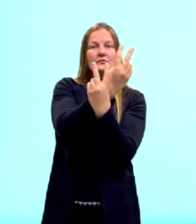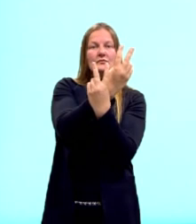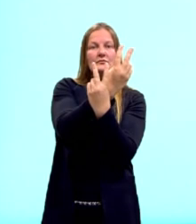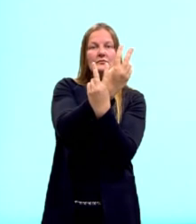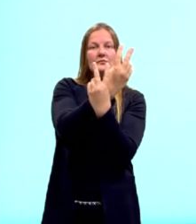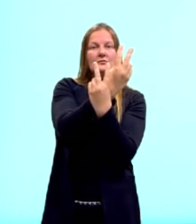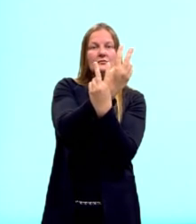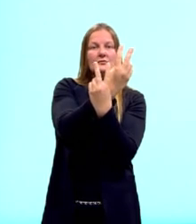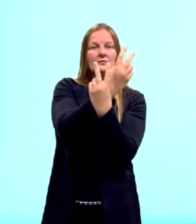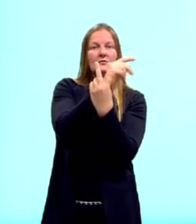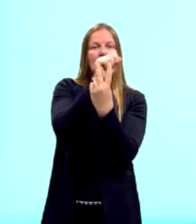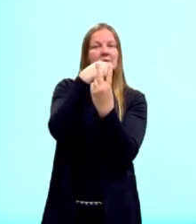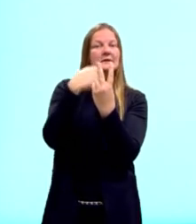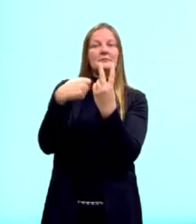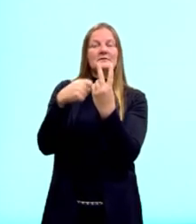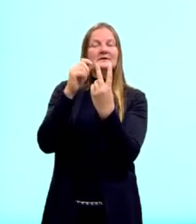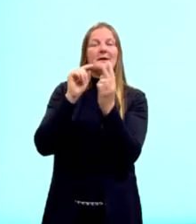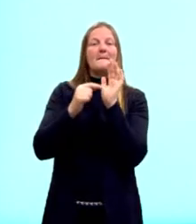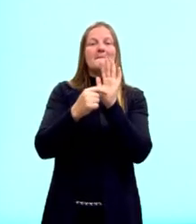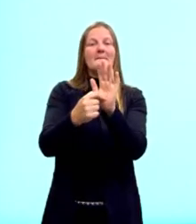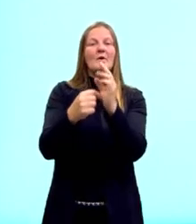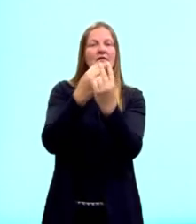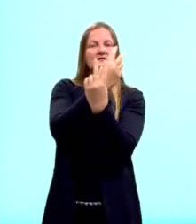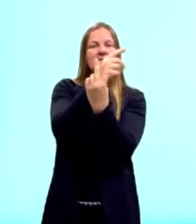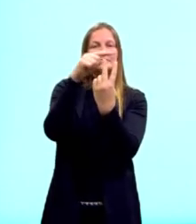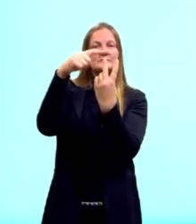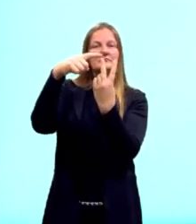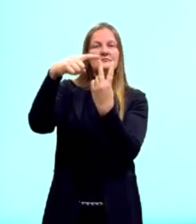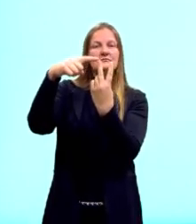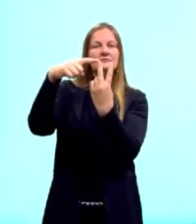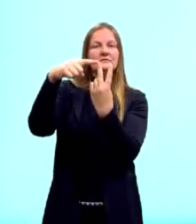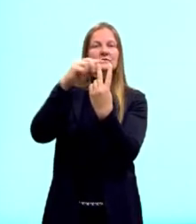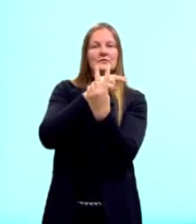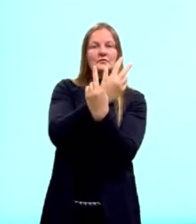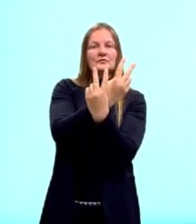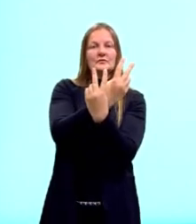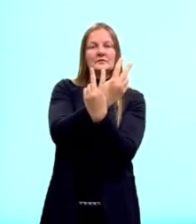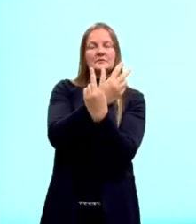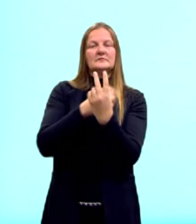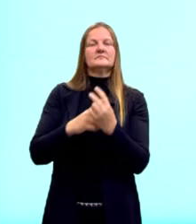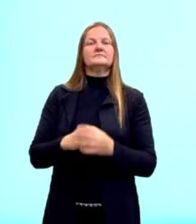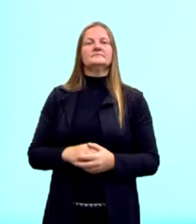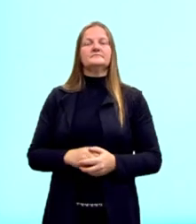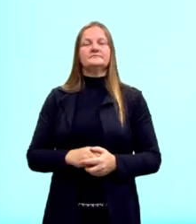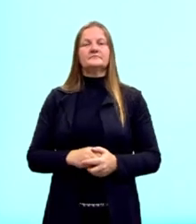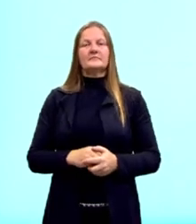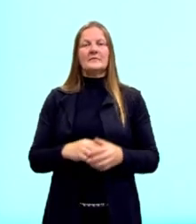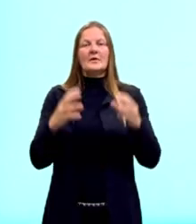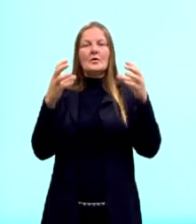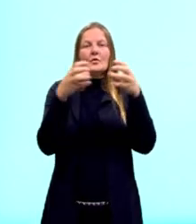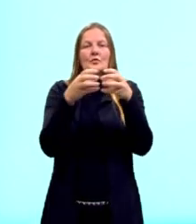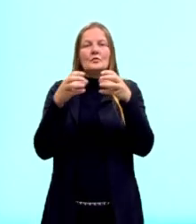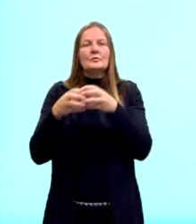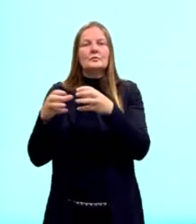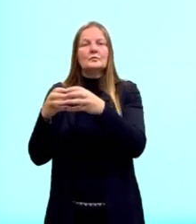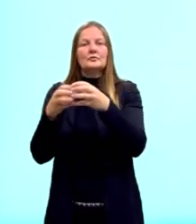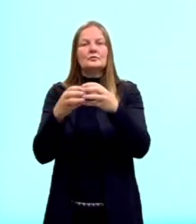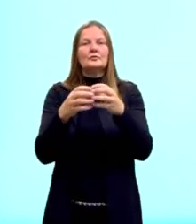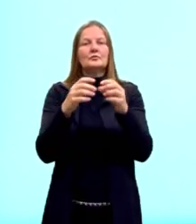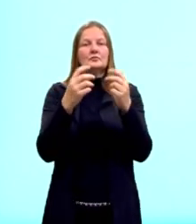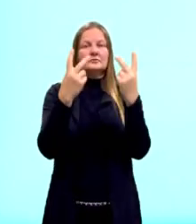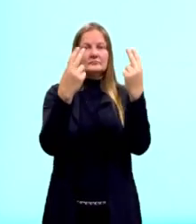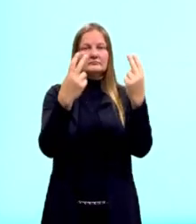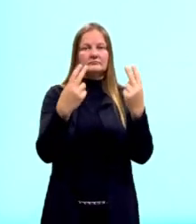quadrada, não precisa aparecer o índice. Nosso índice 2, então, nós vamos agrupar os termos semelhantes